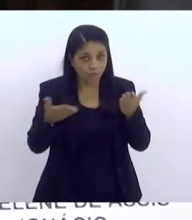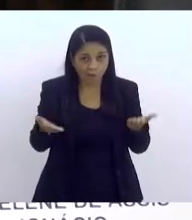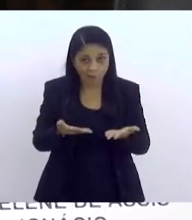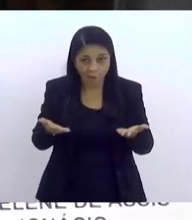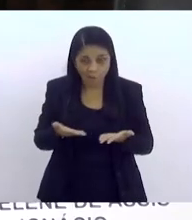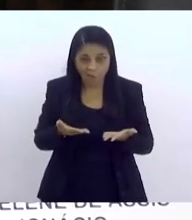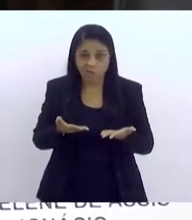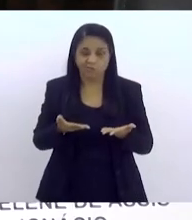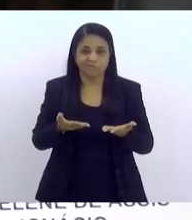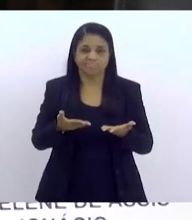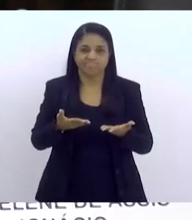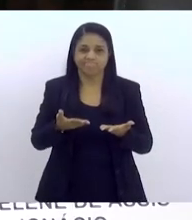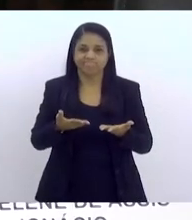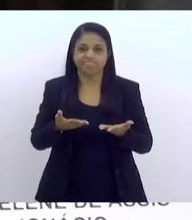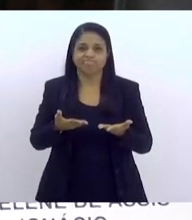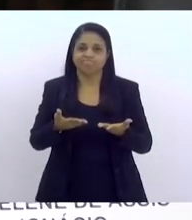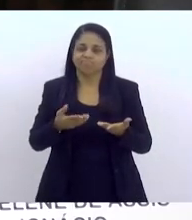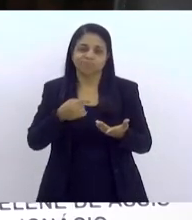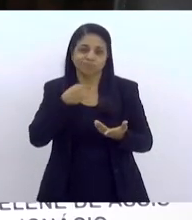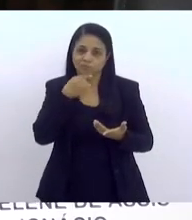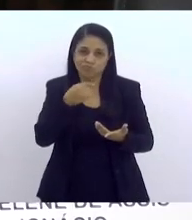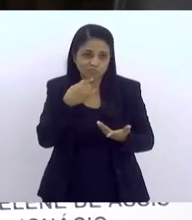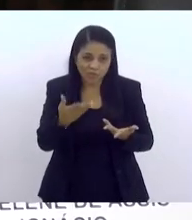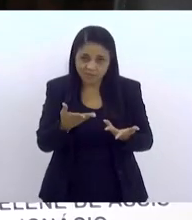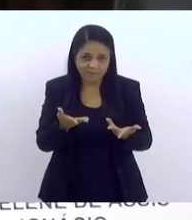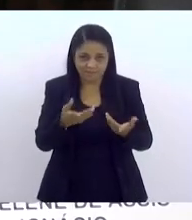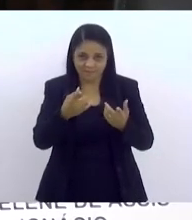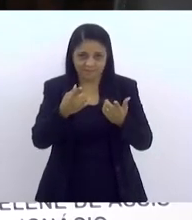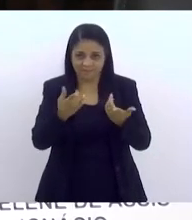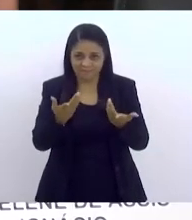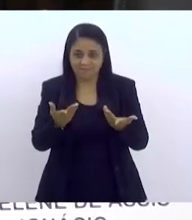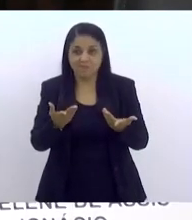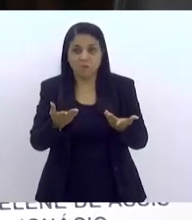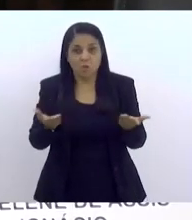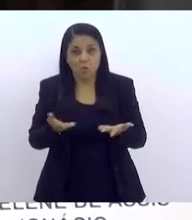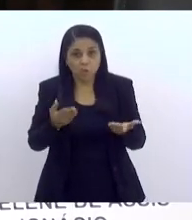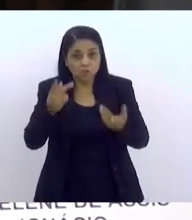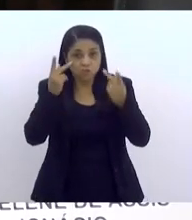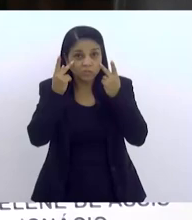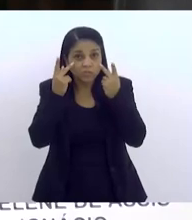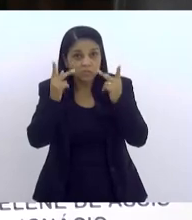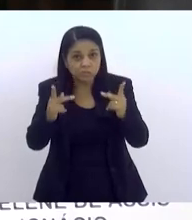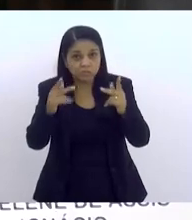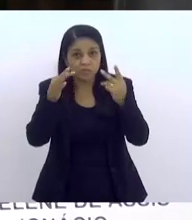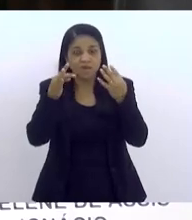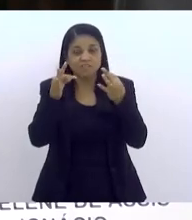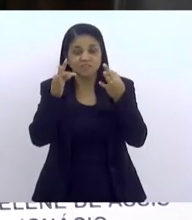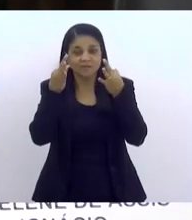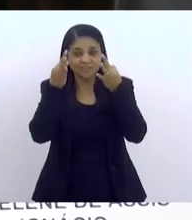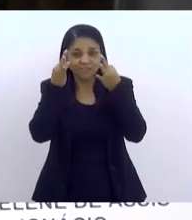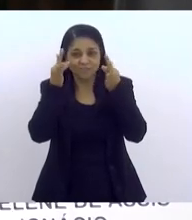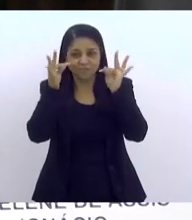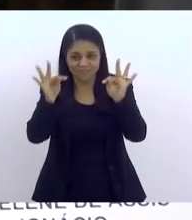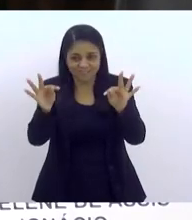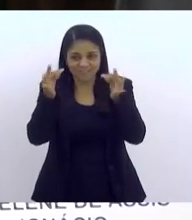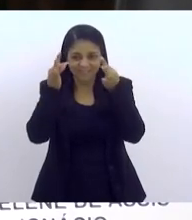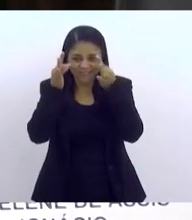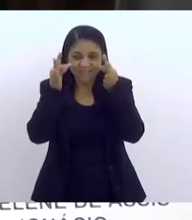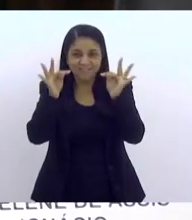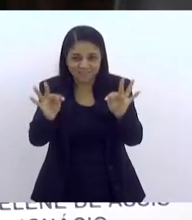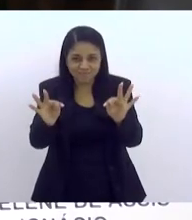violência. Porque nós testemunhamos, quer dizer, hoje nós estamos falando de invasão,